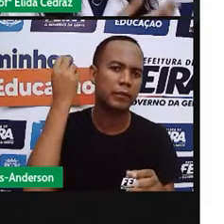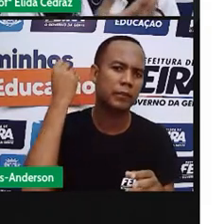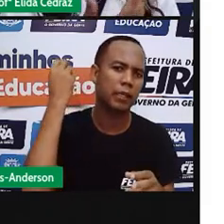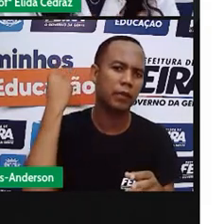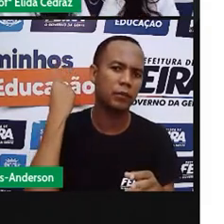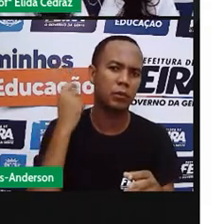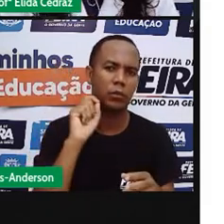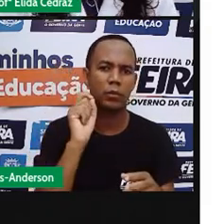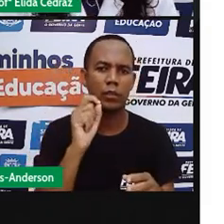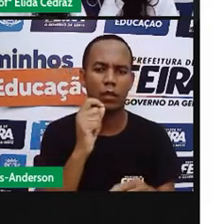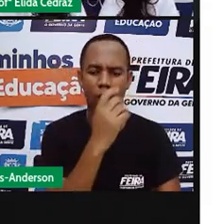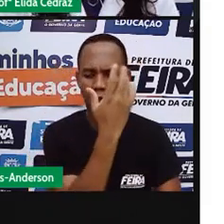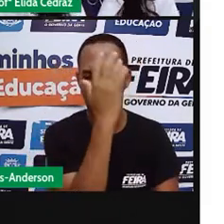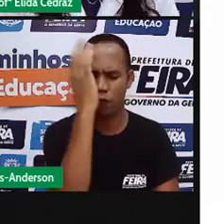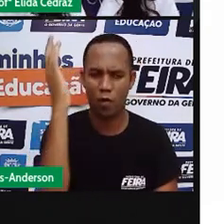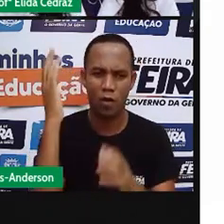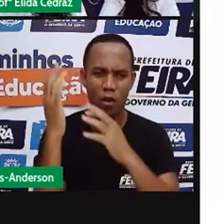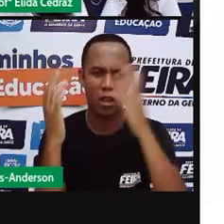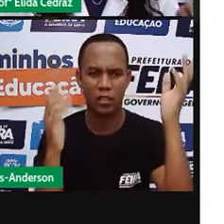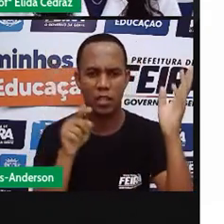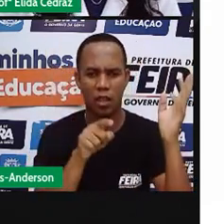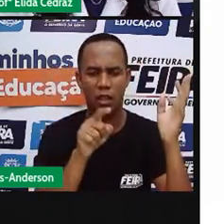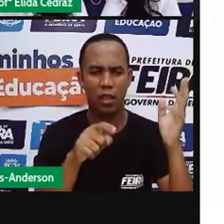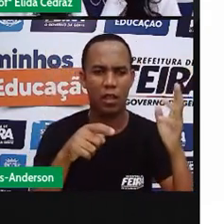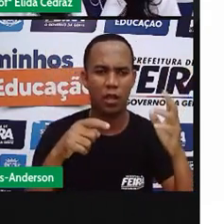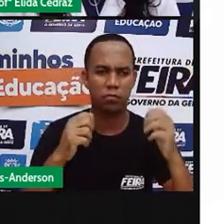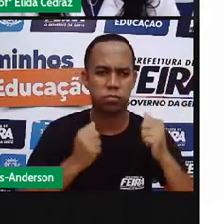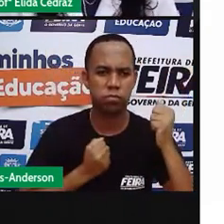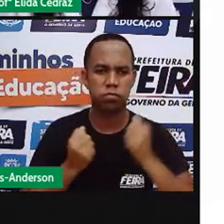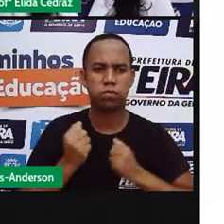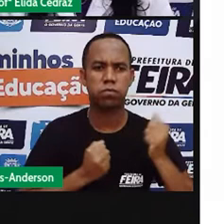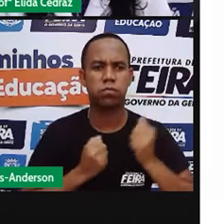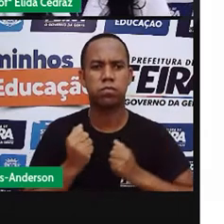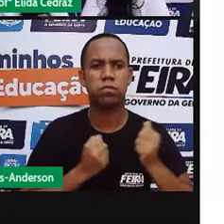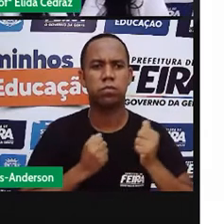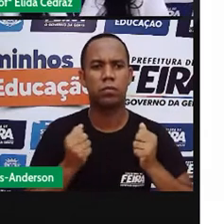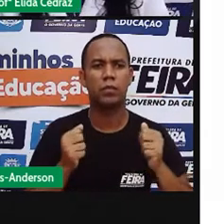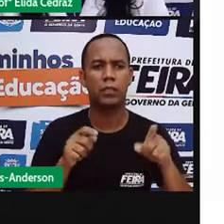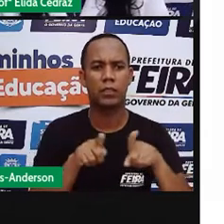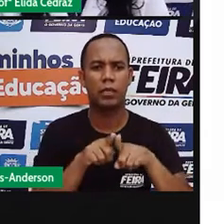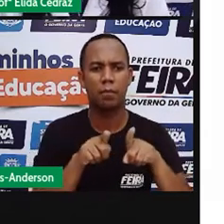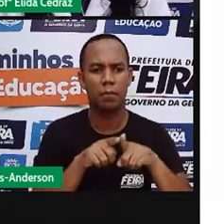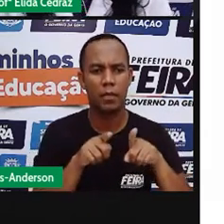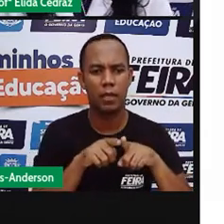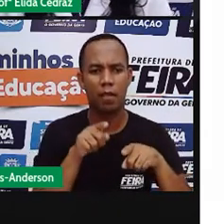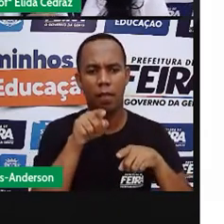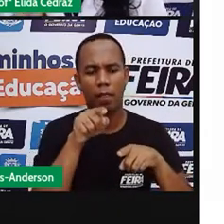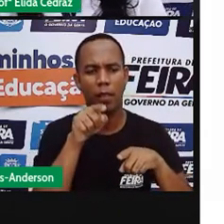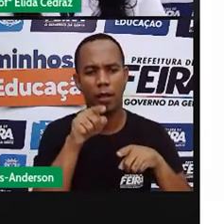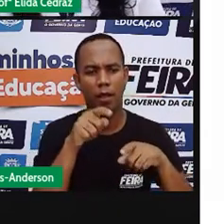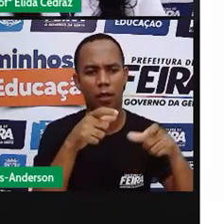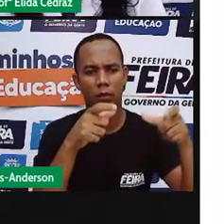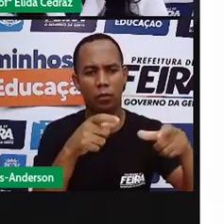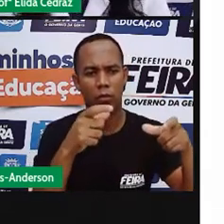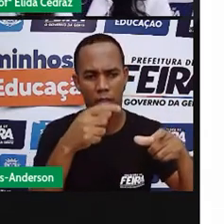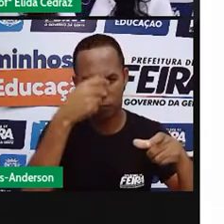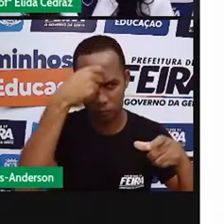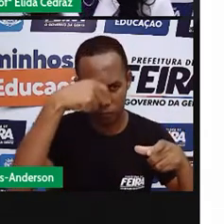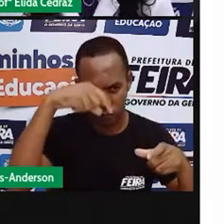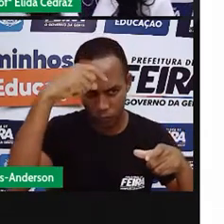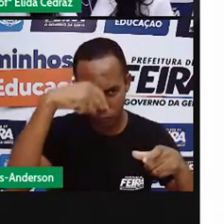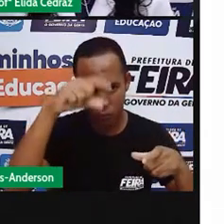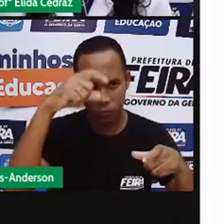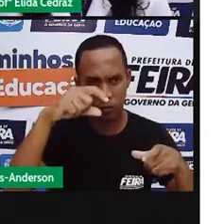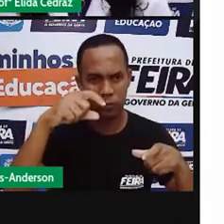florestas, os gorilas, os hipopótamos, aqueles que são da savana, os rinocerontes, os